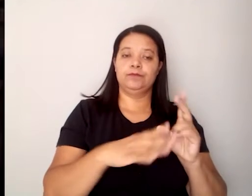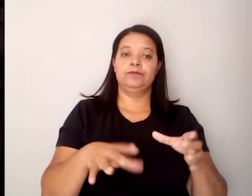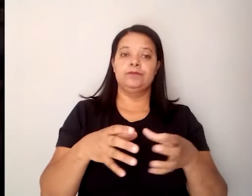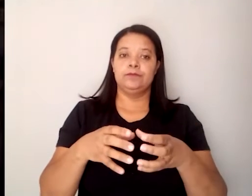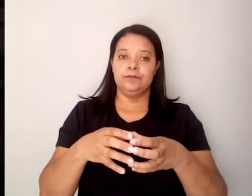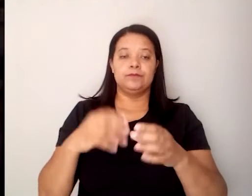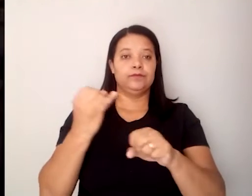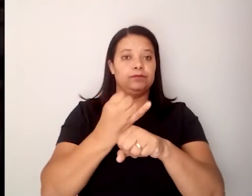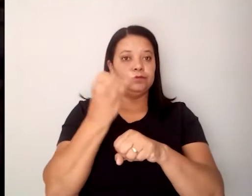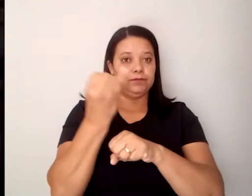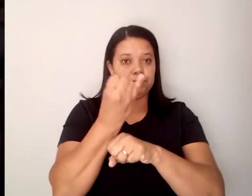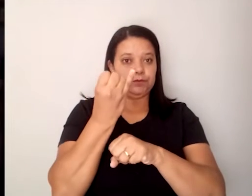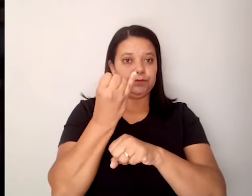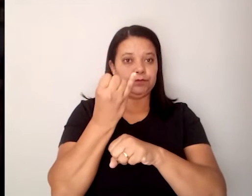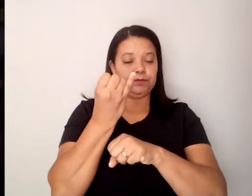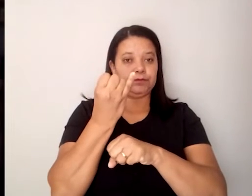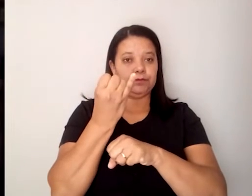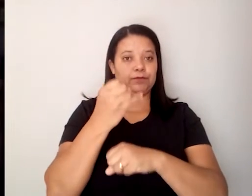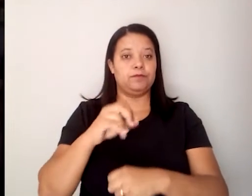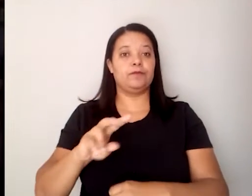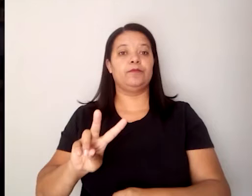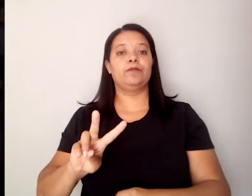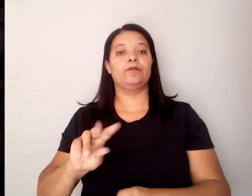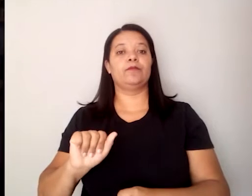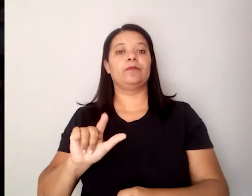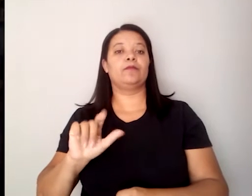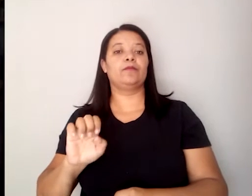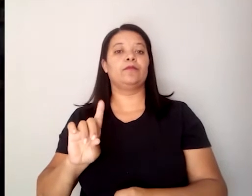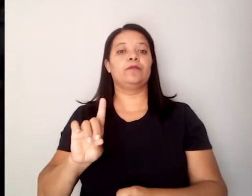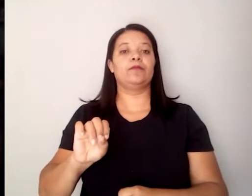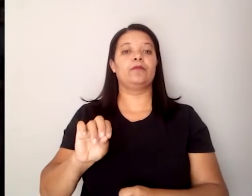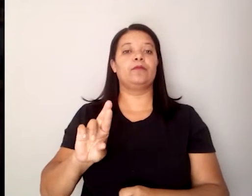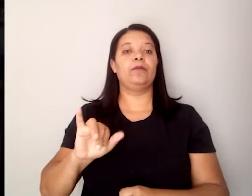esse Vale do Rio Pará, onde estão os Cachichó,